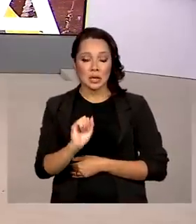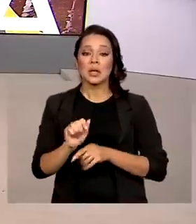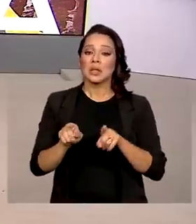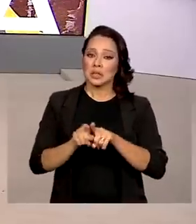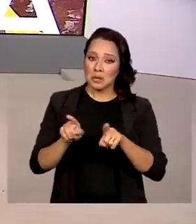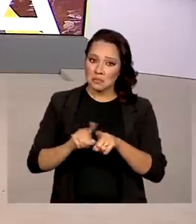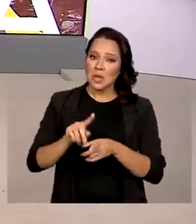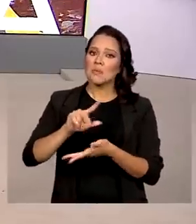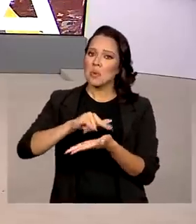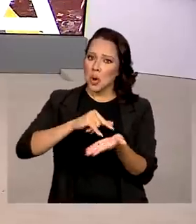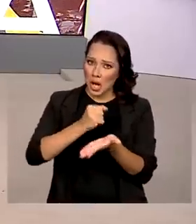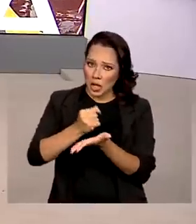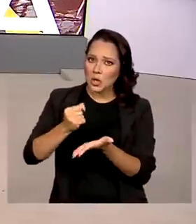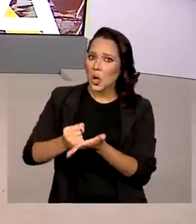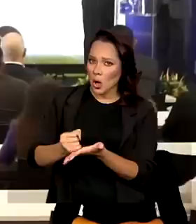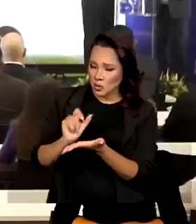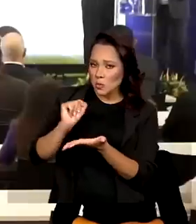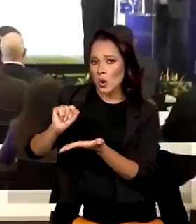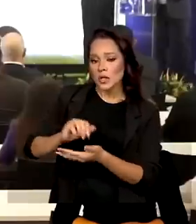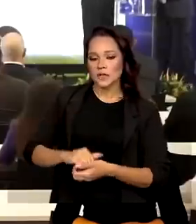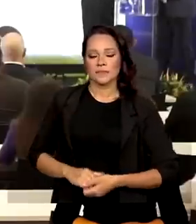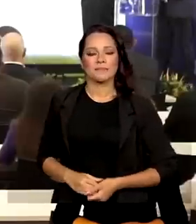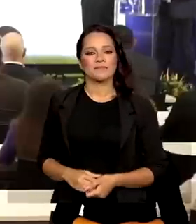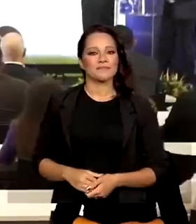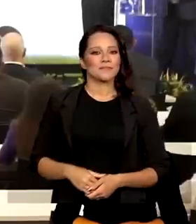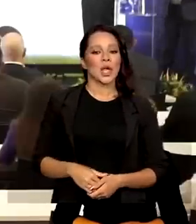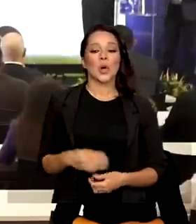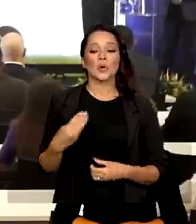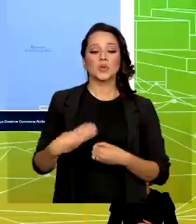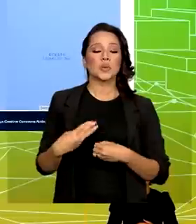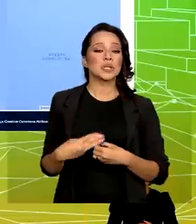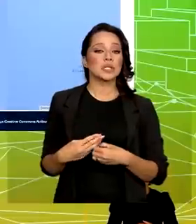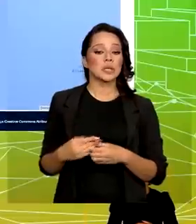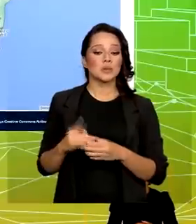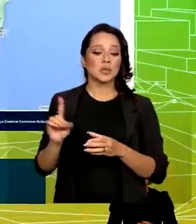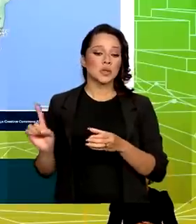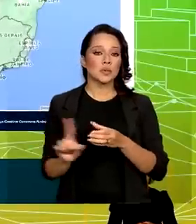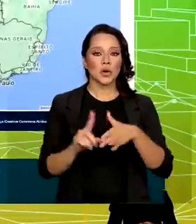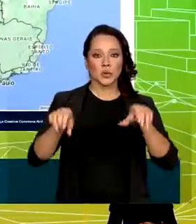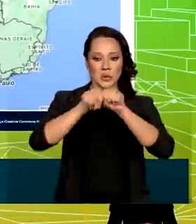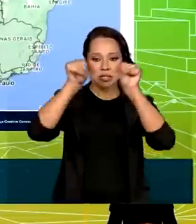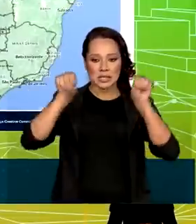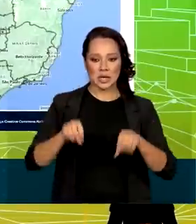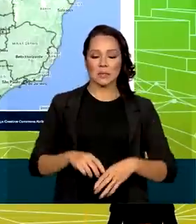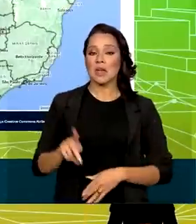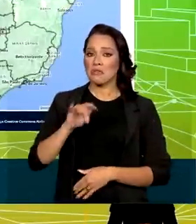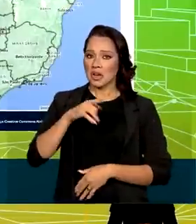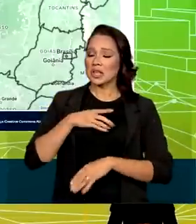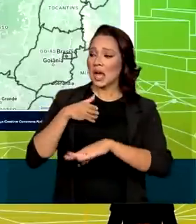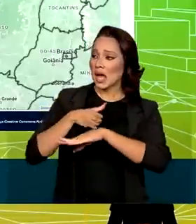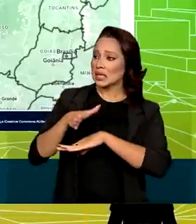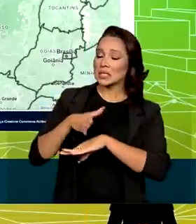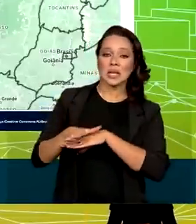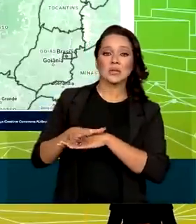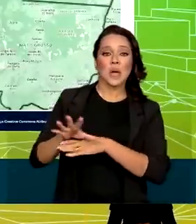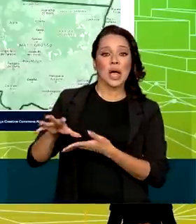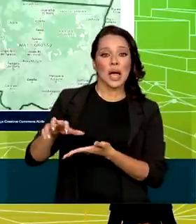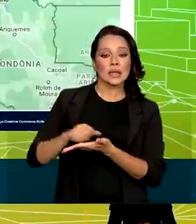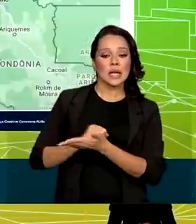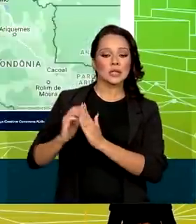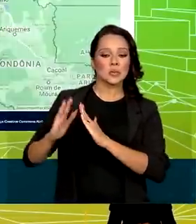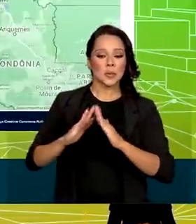mesmo por cartórios. Os municípios que fizerem parte do sistema terão acesso ao Cadastro